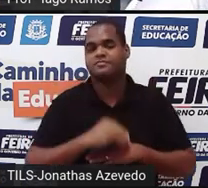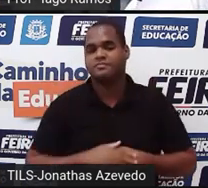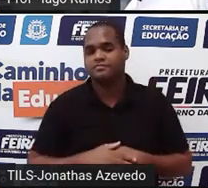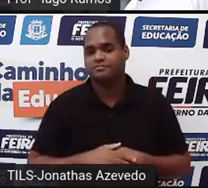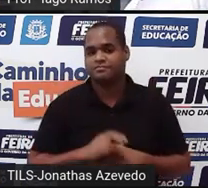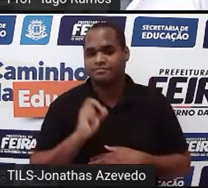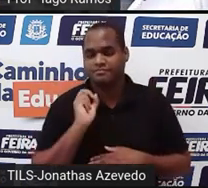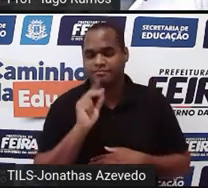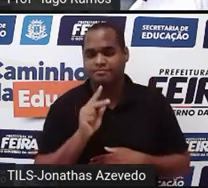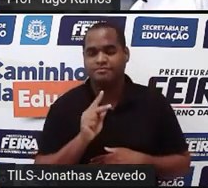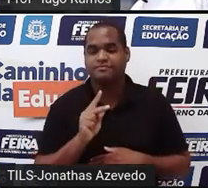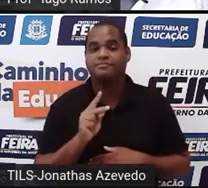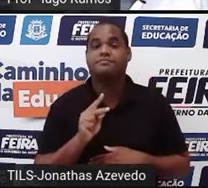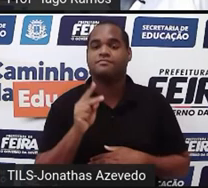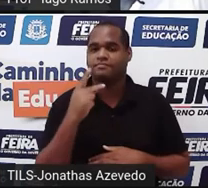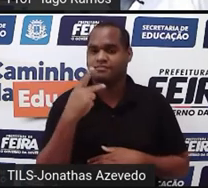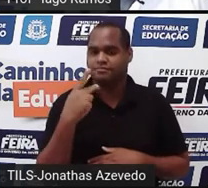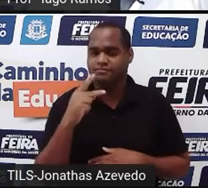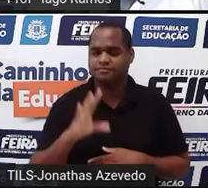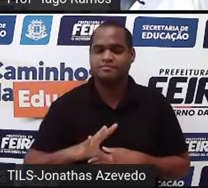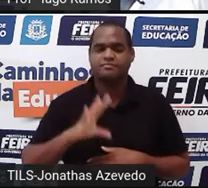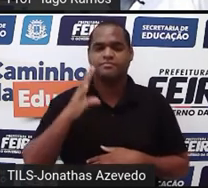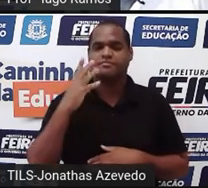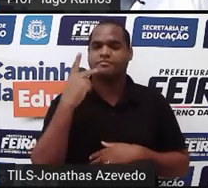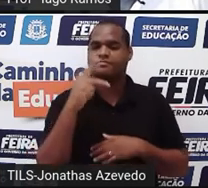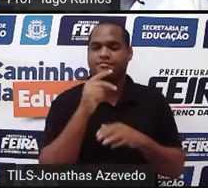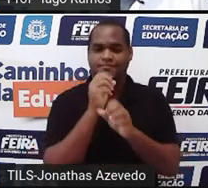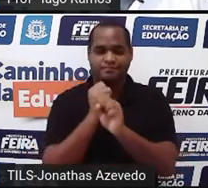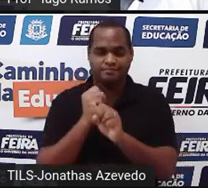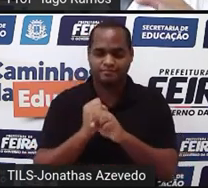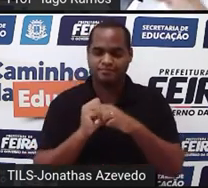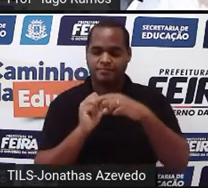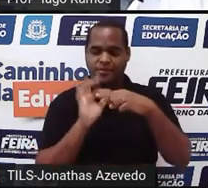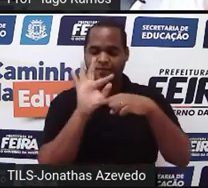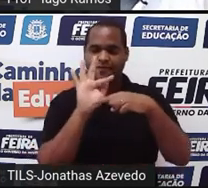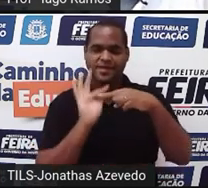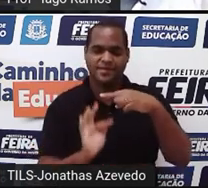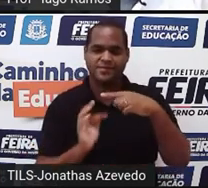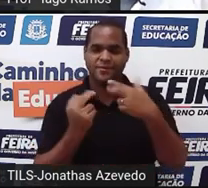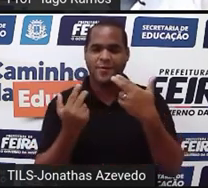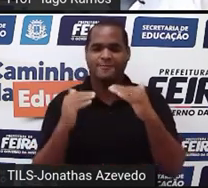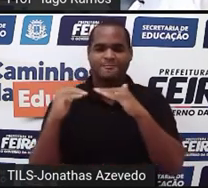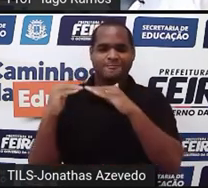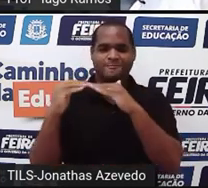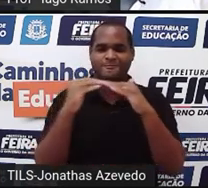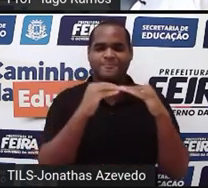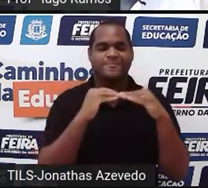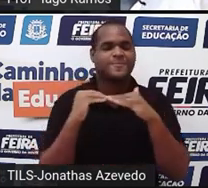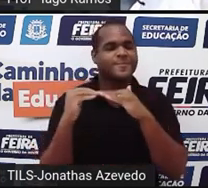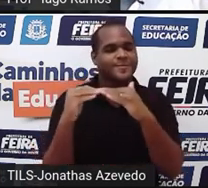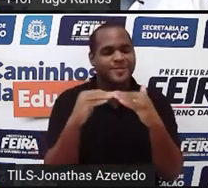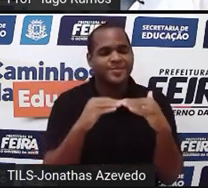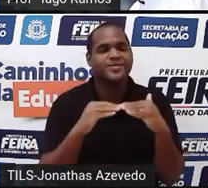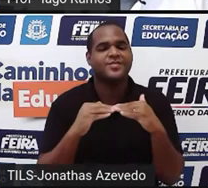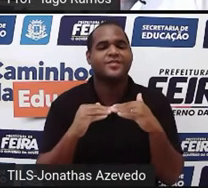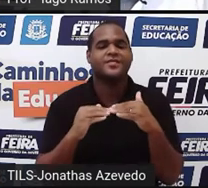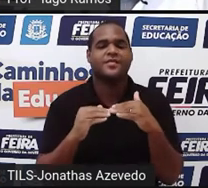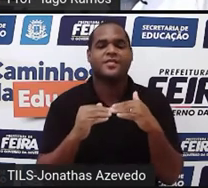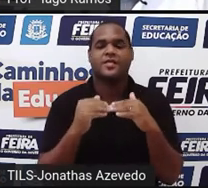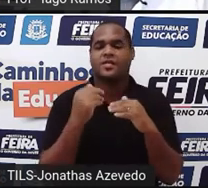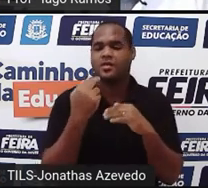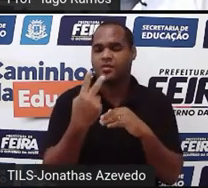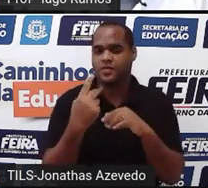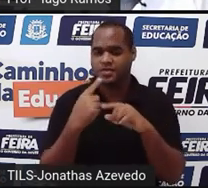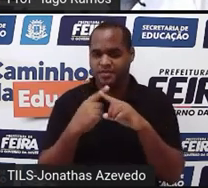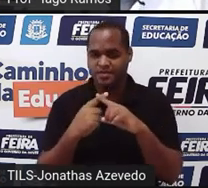Tá? E isso acontece quando você tem as frações equivalentes. A fração 2x mais